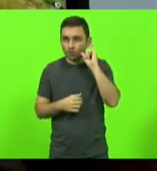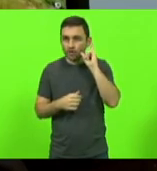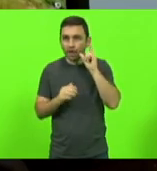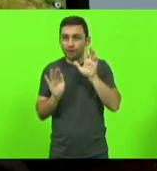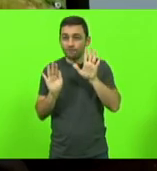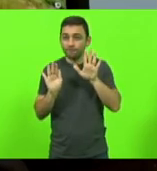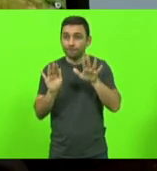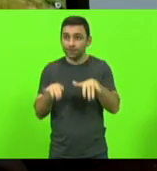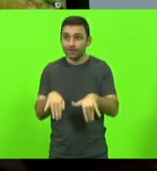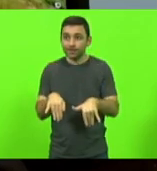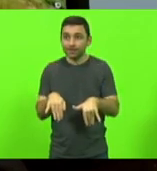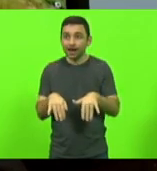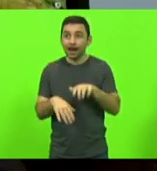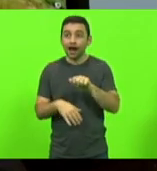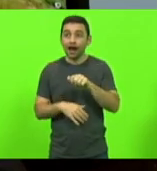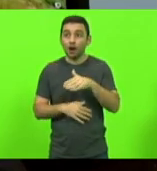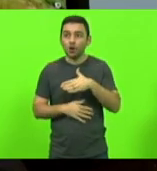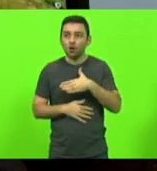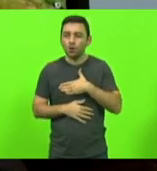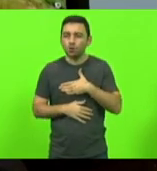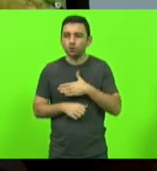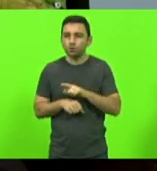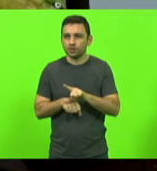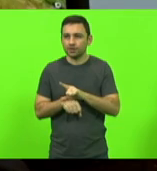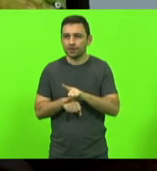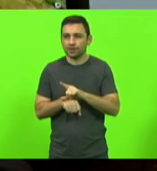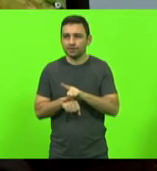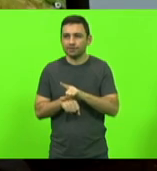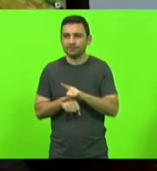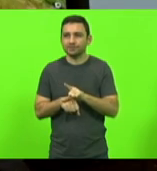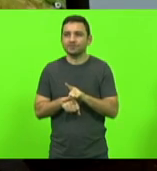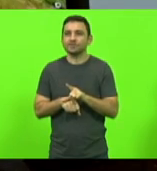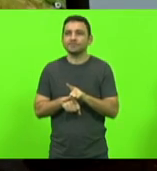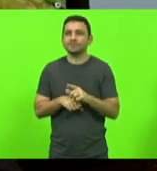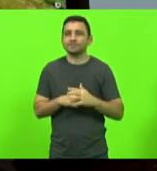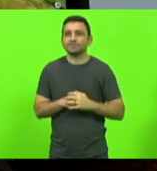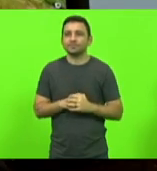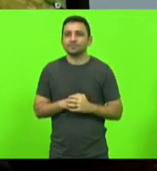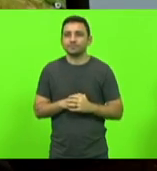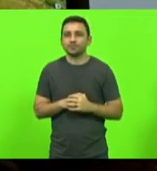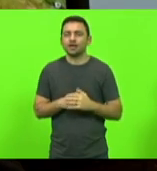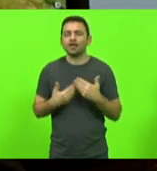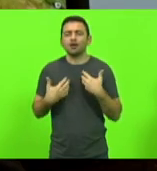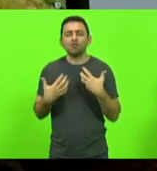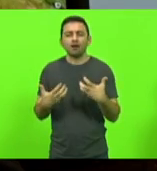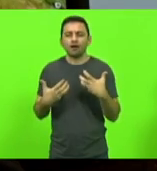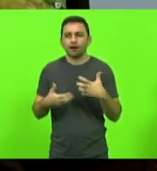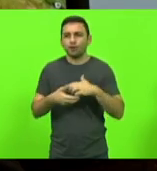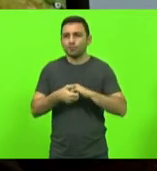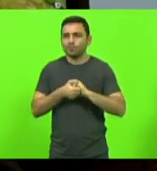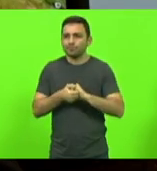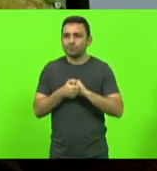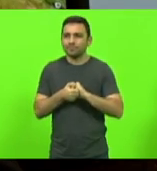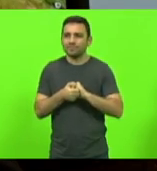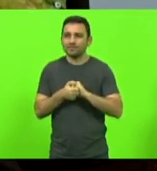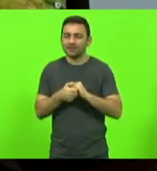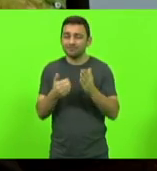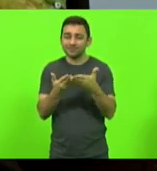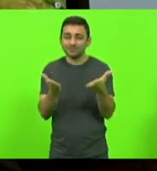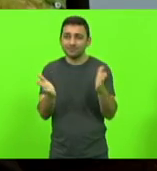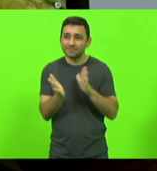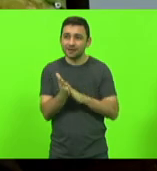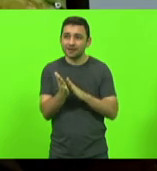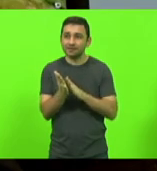o agosto lilás. E aqui eu quero cumprimentar e parabenizar